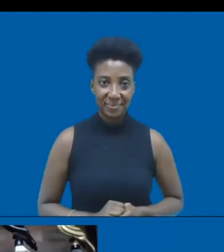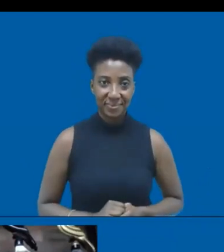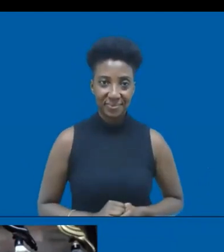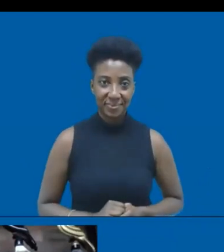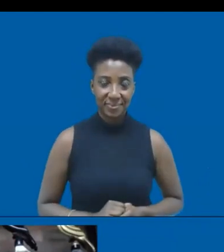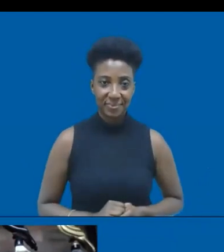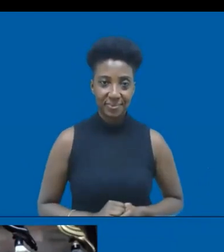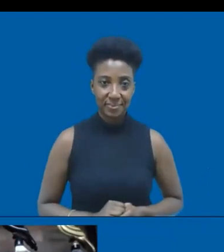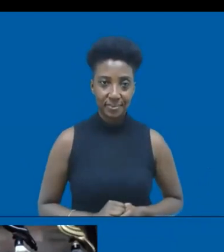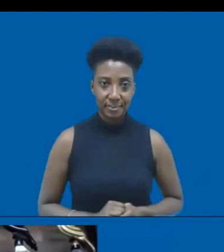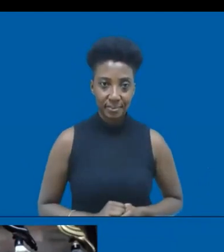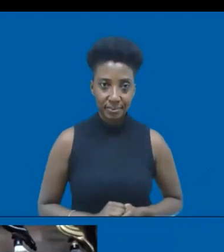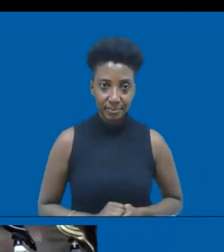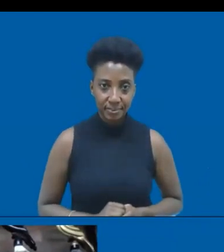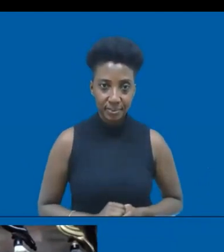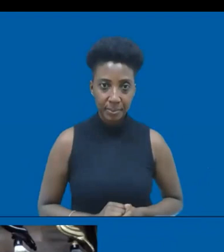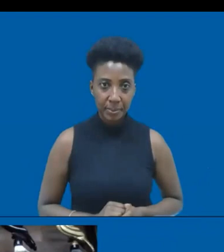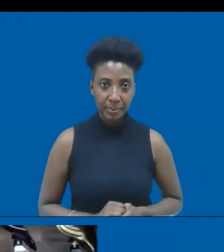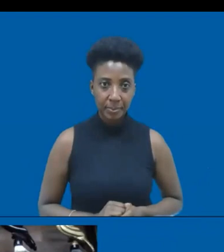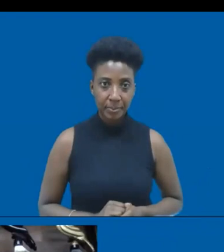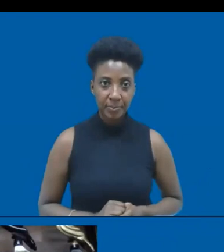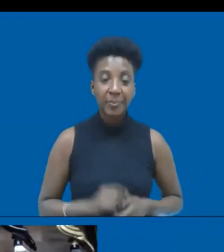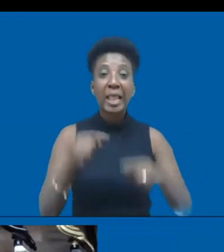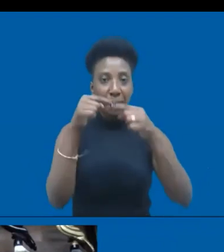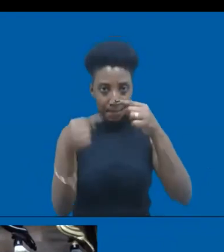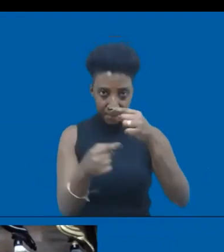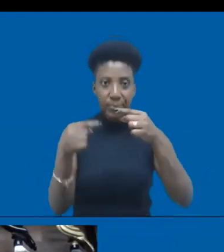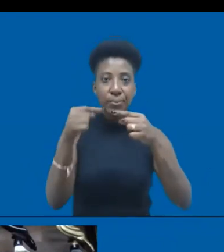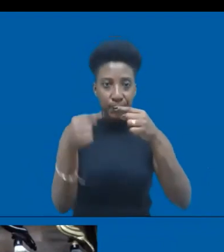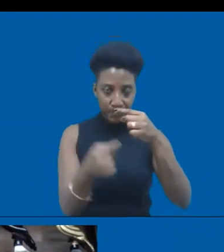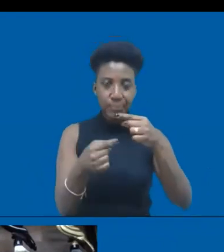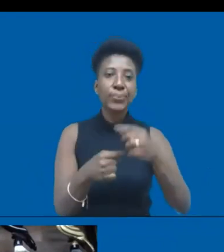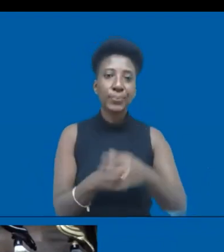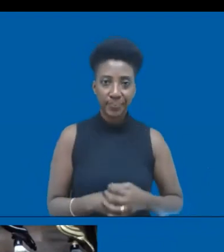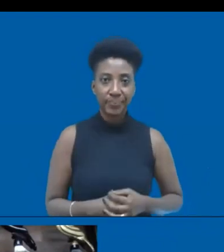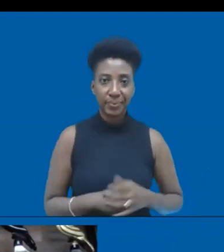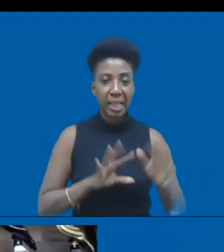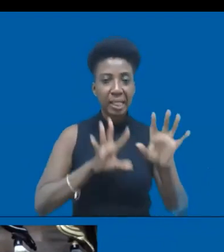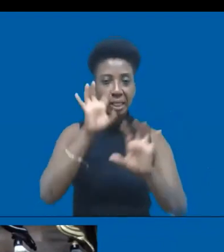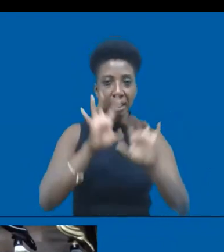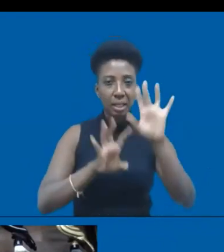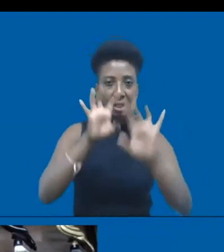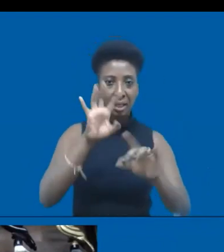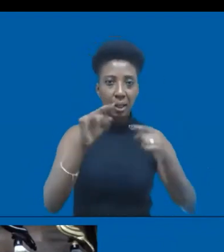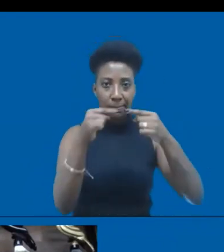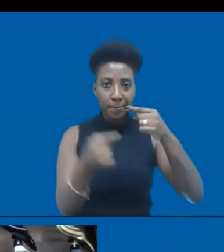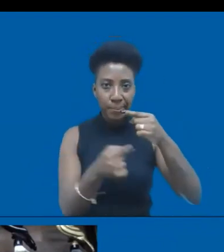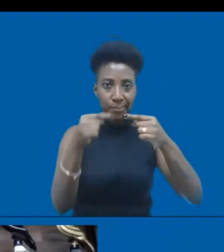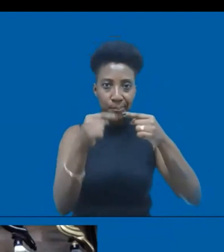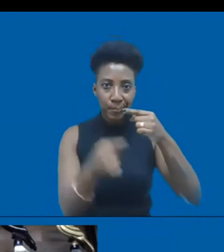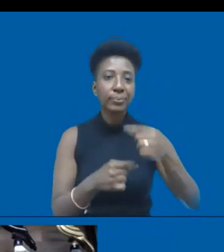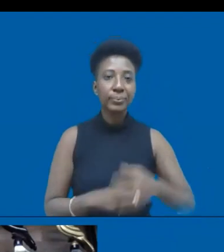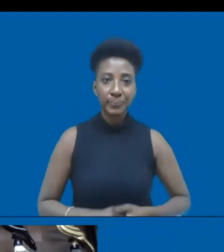A intérprete de Libras também faz sinal de ok. A internet está A Bulba está tentando falar,